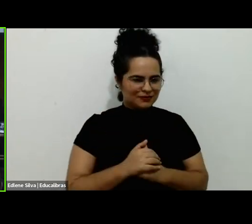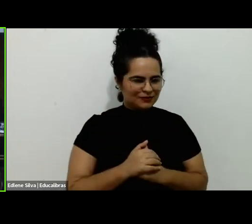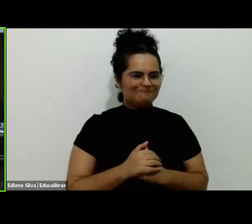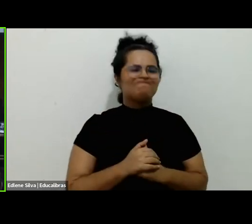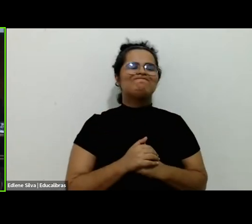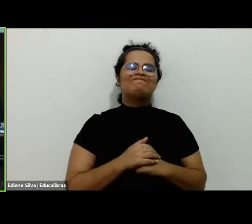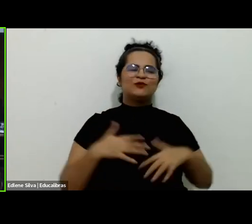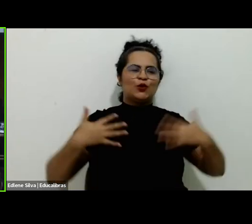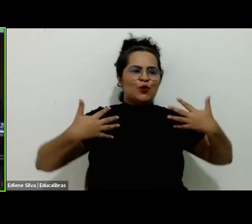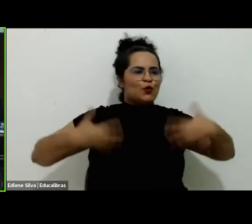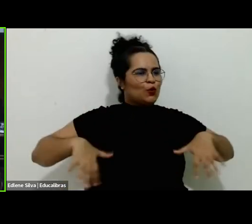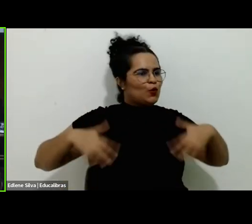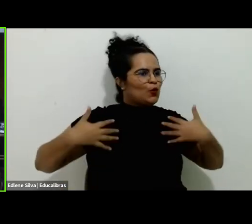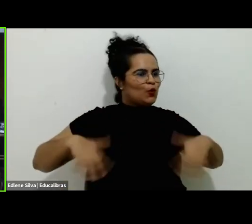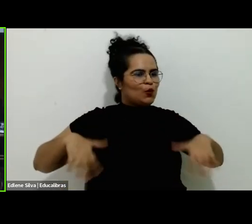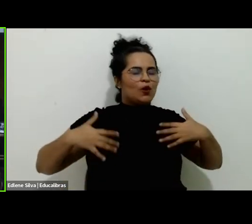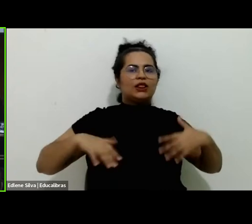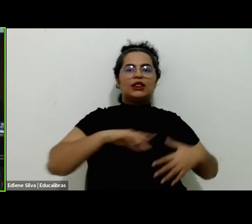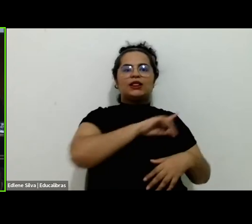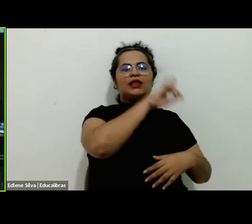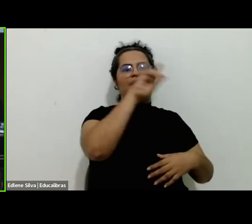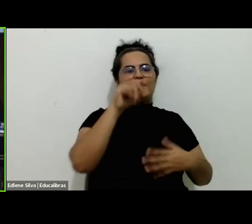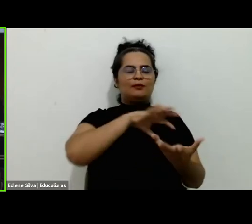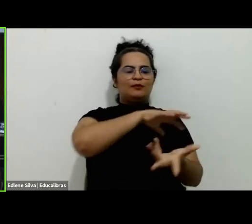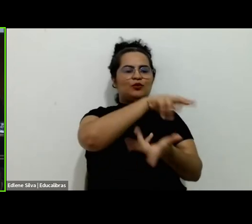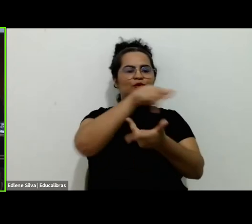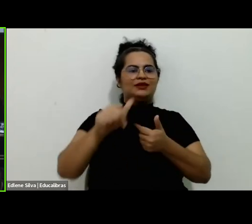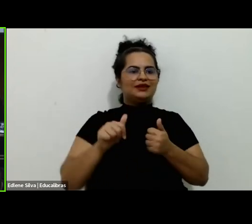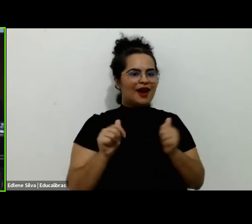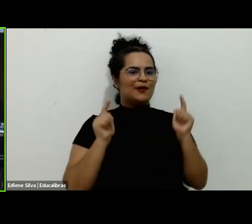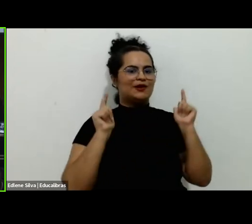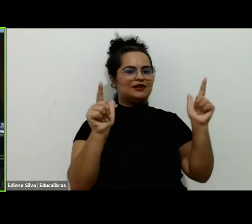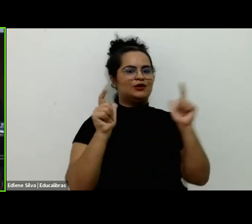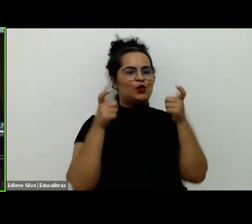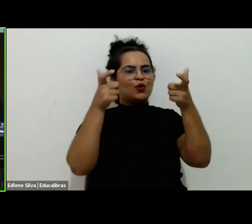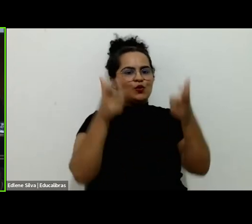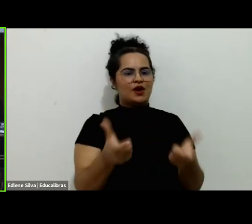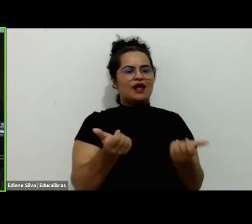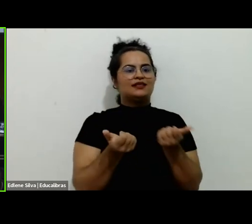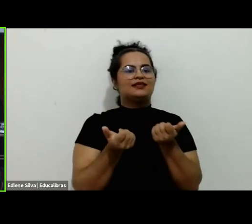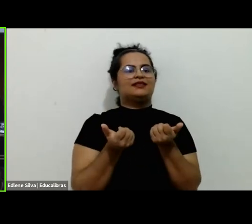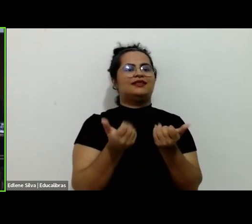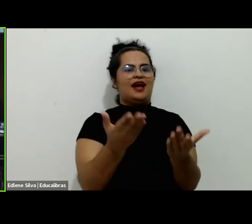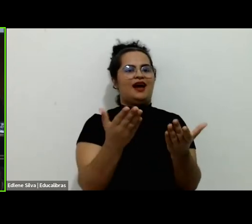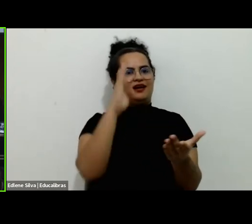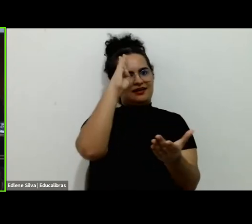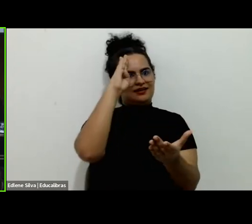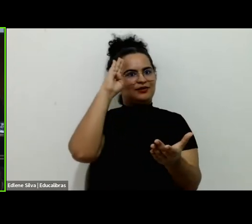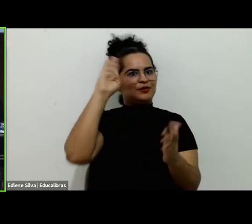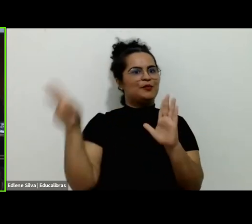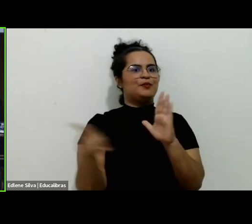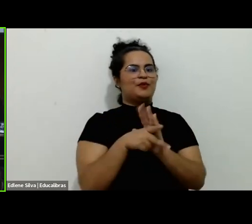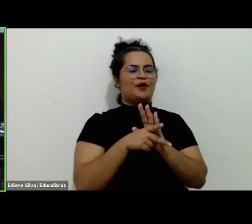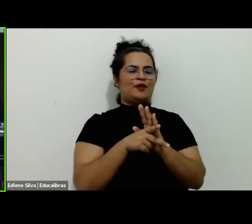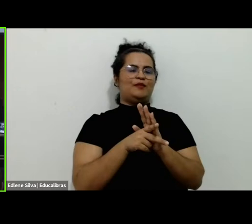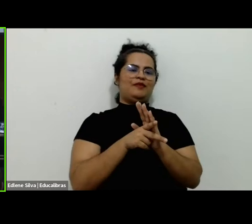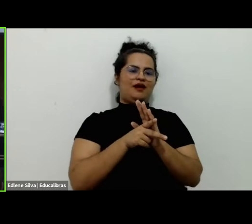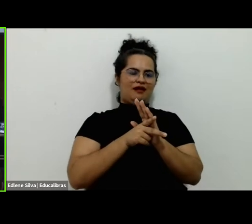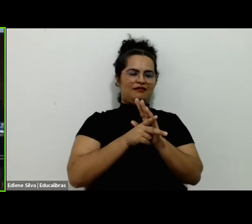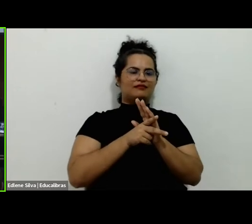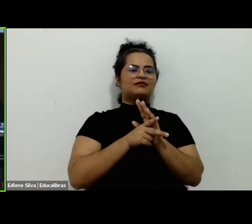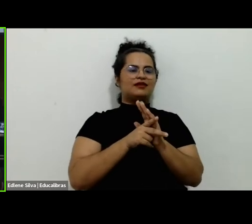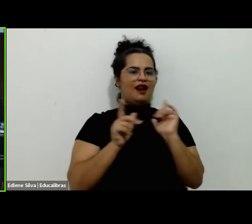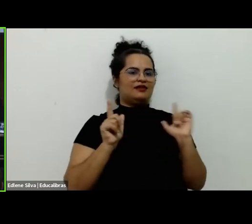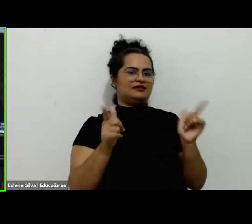não existiria para um Dia Mundial do Lazer numa casa que oferece a graduação em lazer, ainda que com interface no